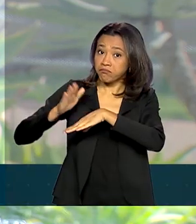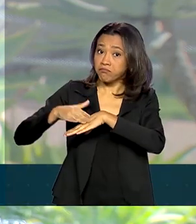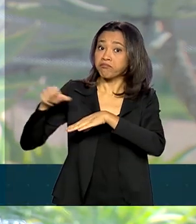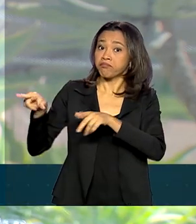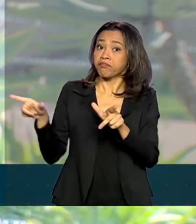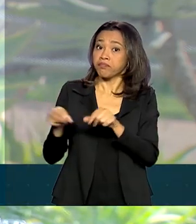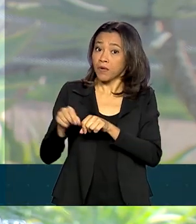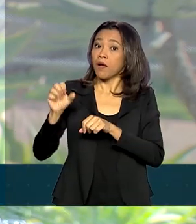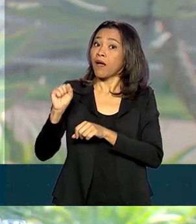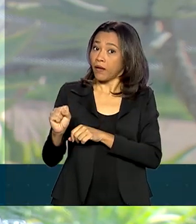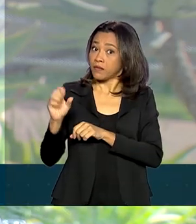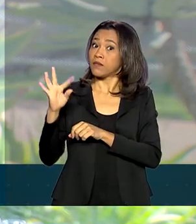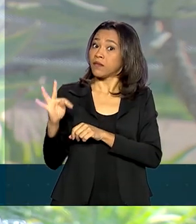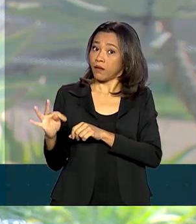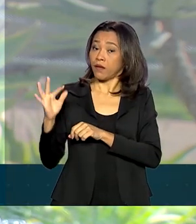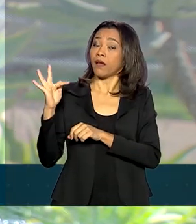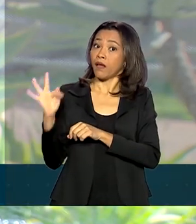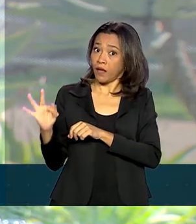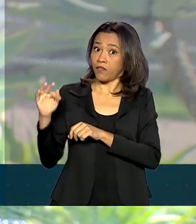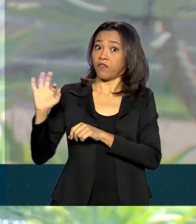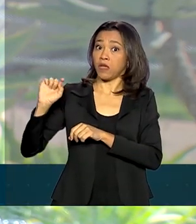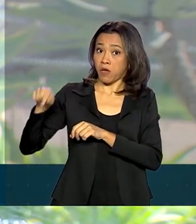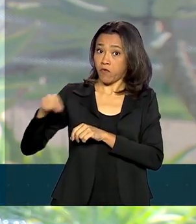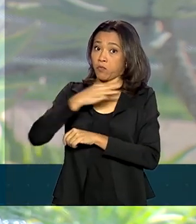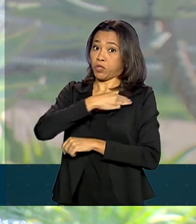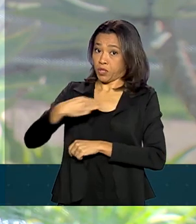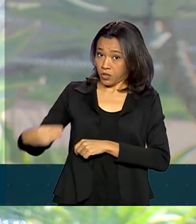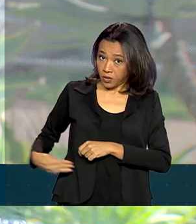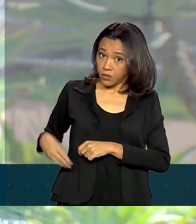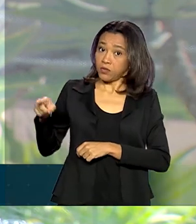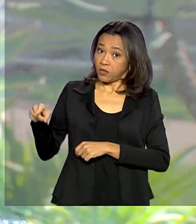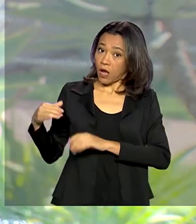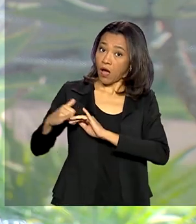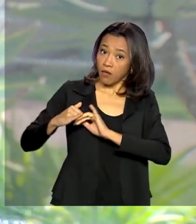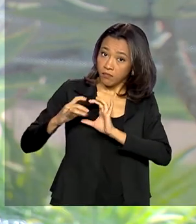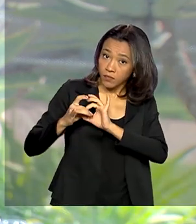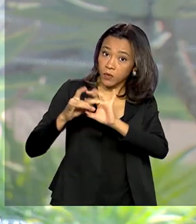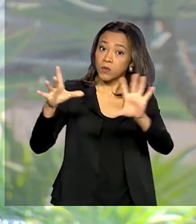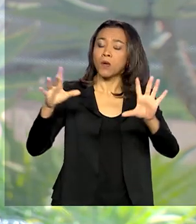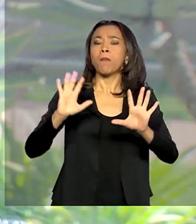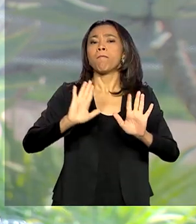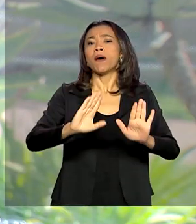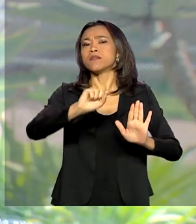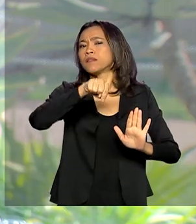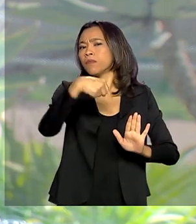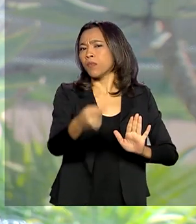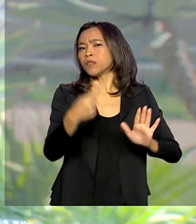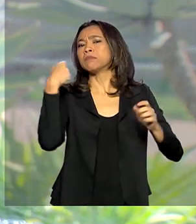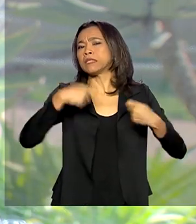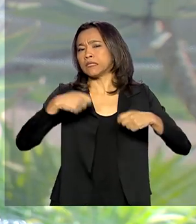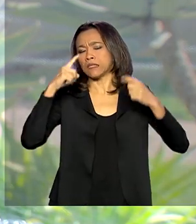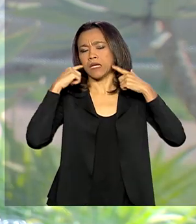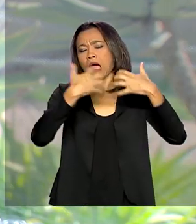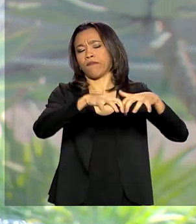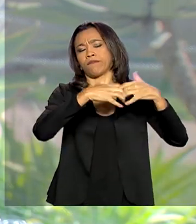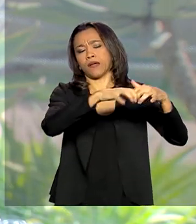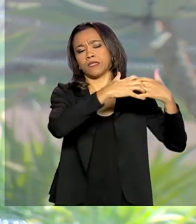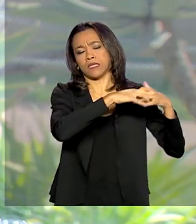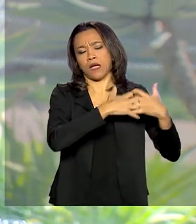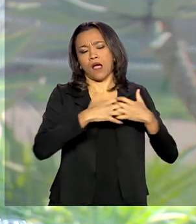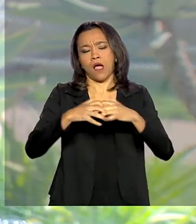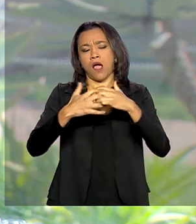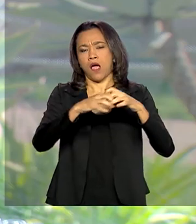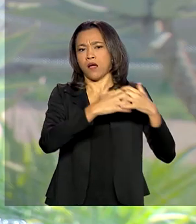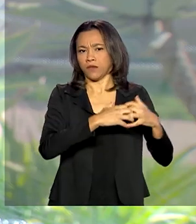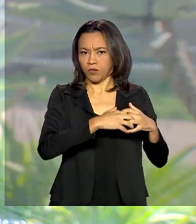Supremo, Alexandre de Moraes, em decisão liminar, tem validade imediata, mas depois vai precisar ser analisada também pelos outros magistrados.